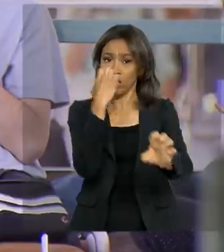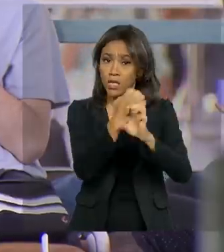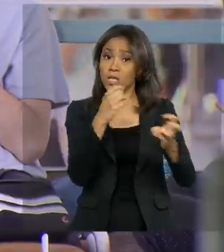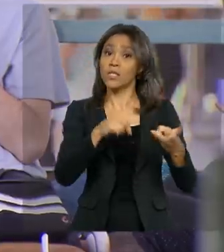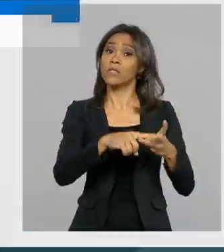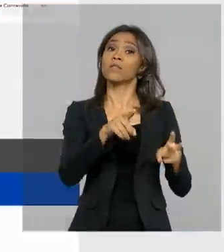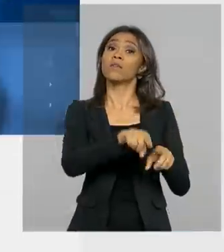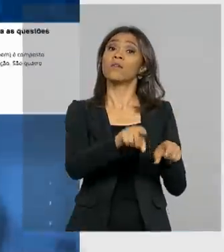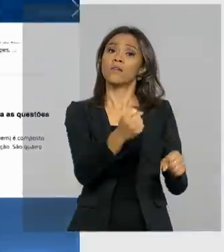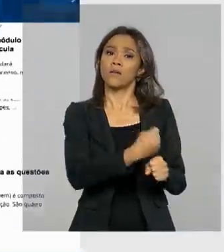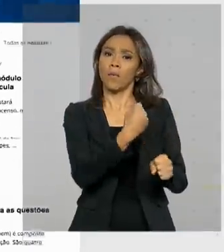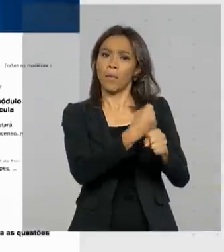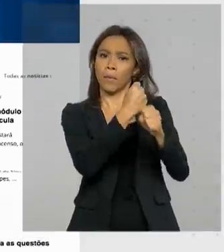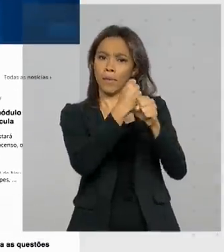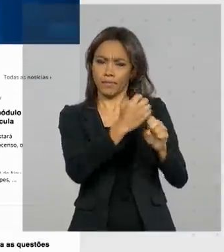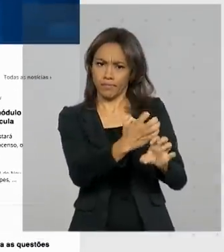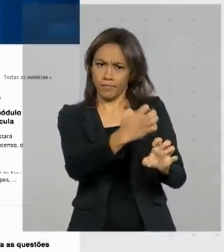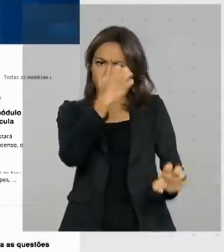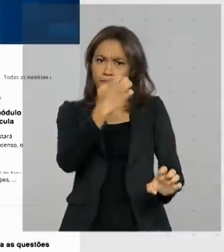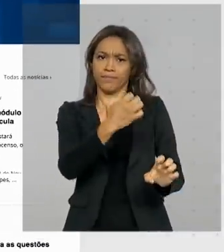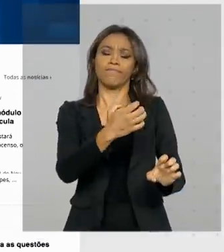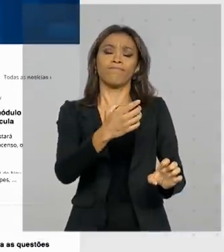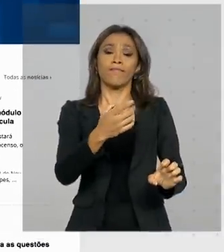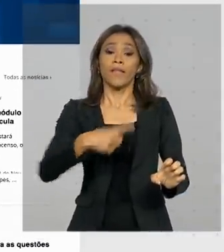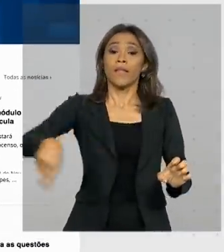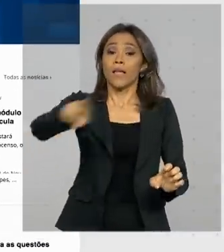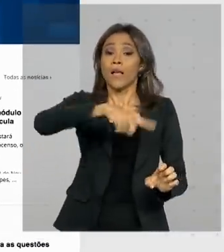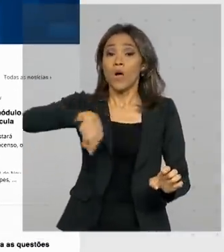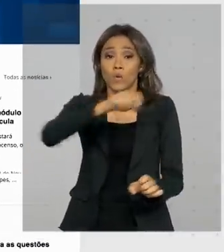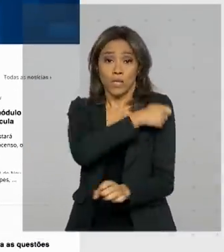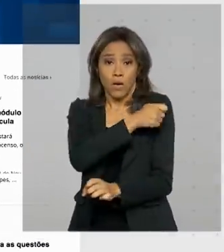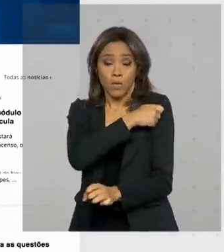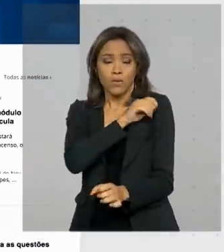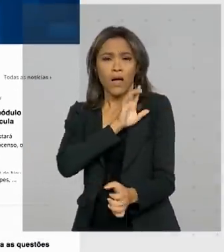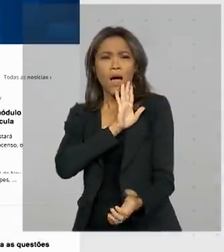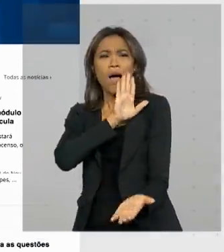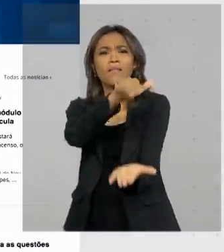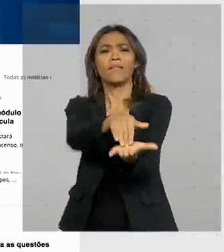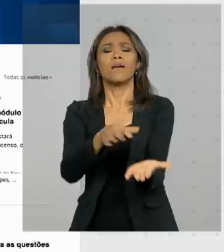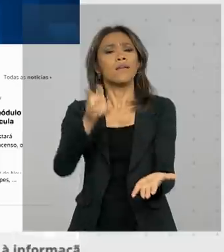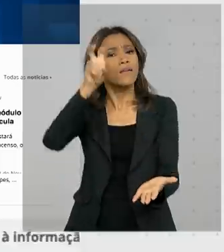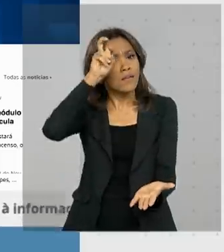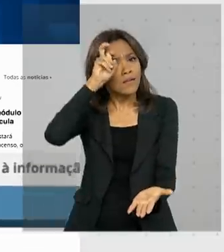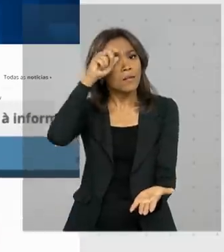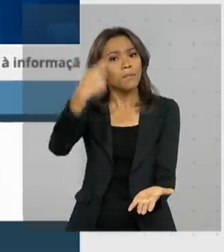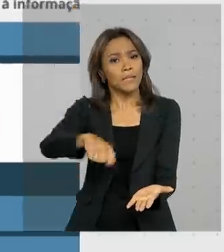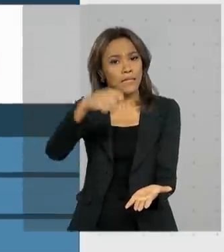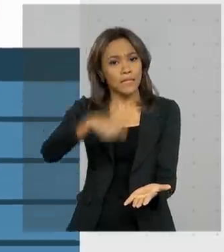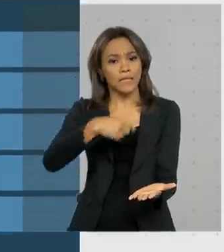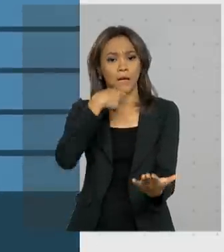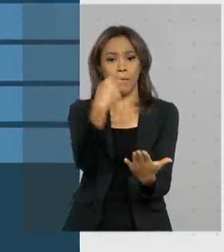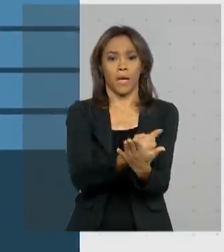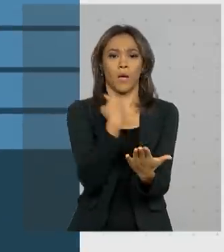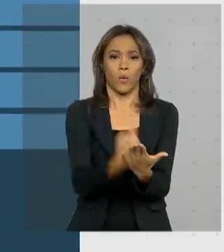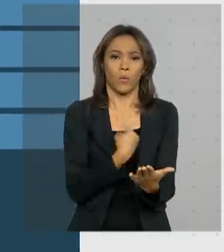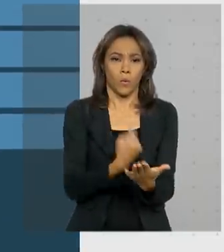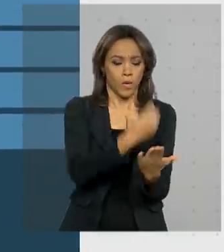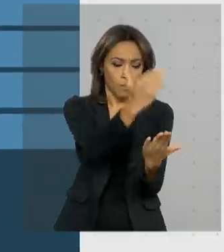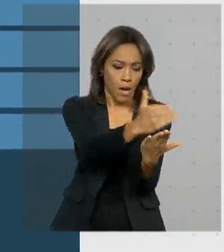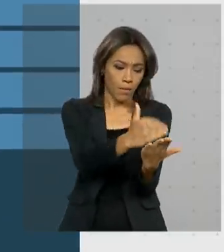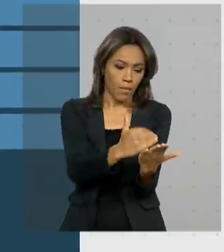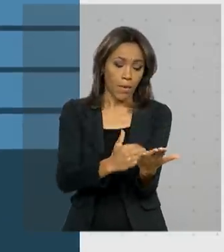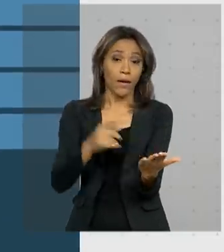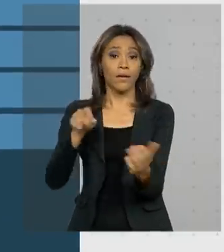arquitetura. Além da prova, os alunos também precisam preencher até a próxima quinta-feira um questionário disponível na página do